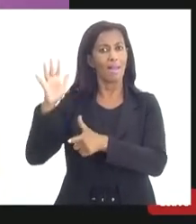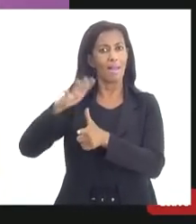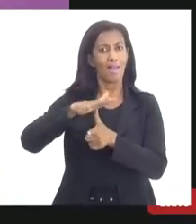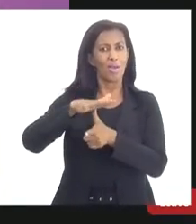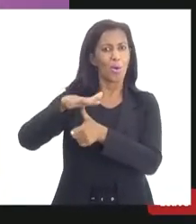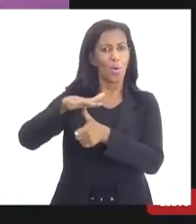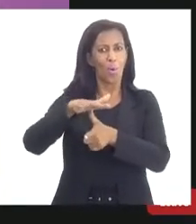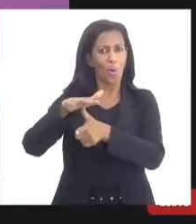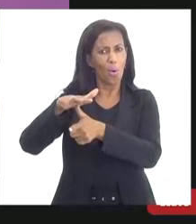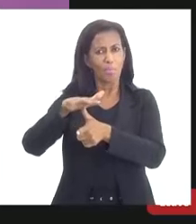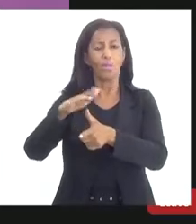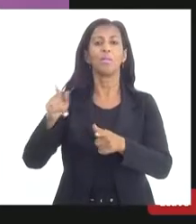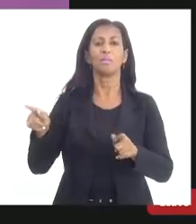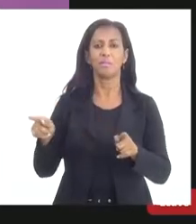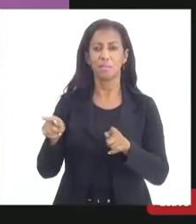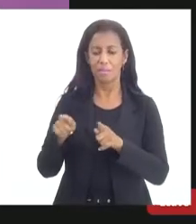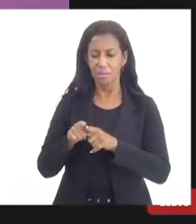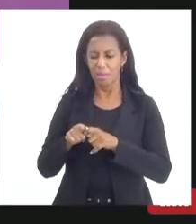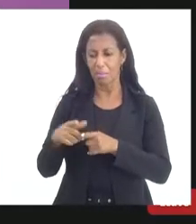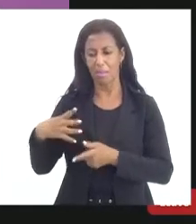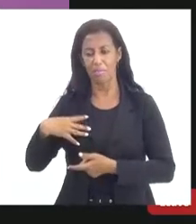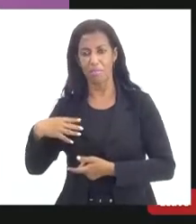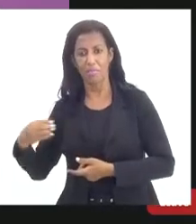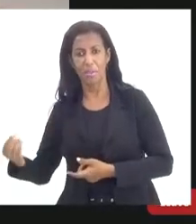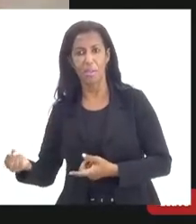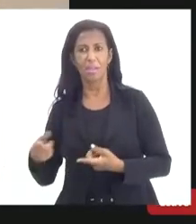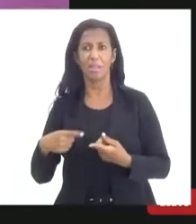levando também fígado